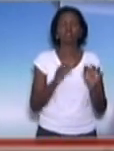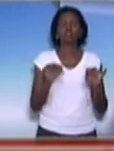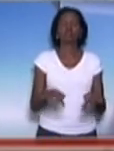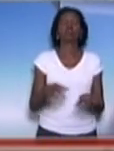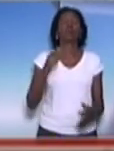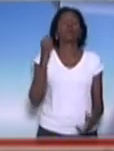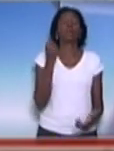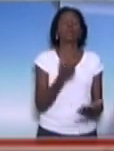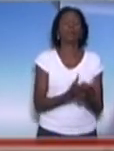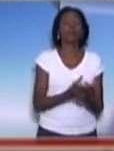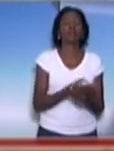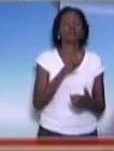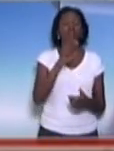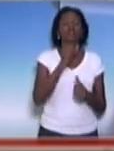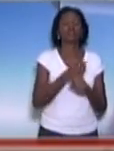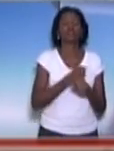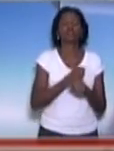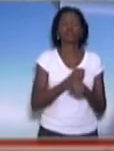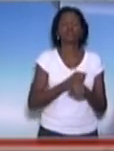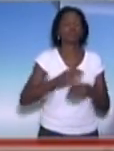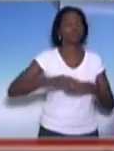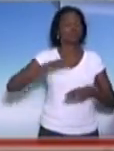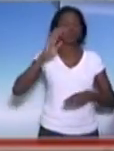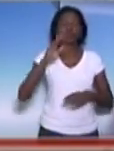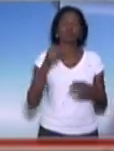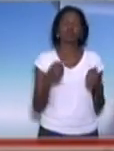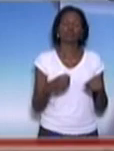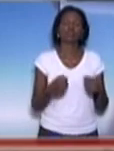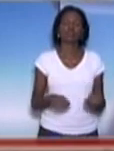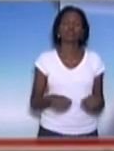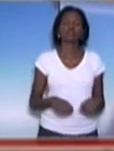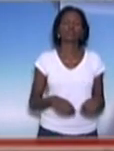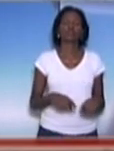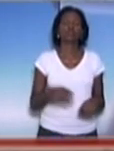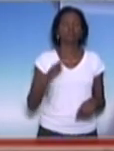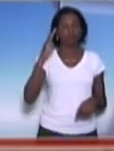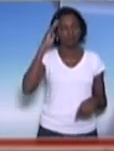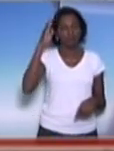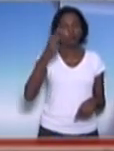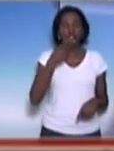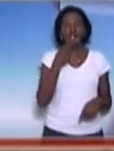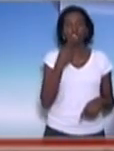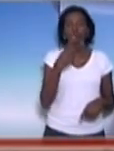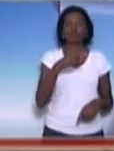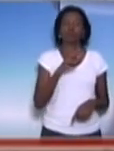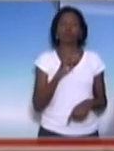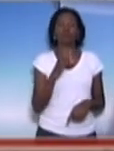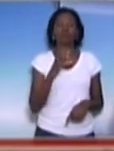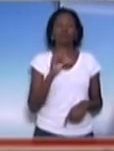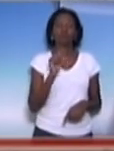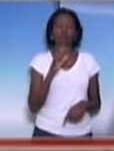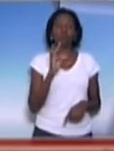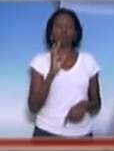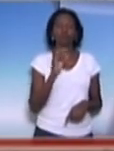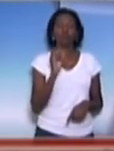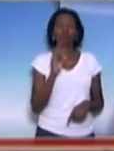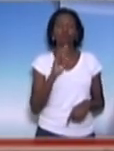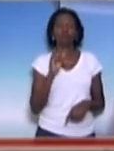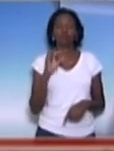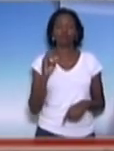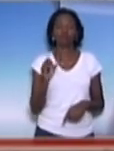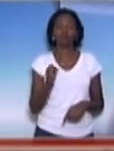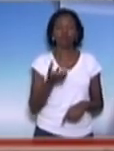pagamento, no máximo, em cinco anos dos precatórios, principalmente, aqui eu falo dos precatórios alimentares.